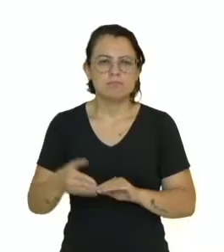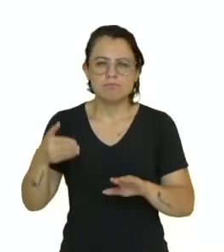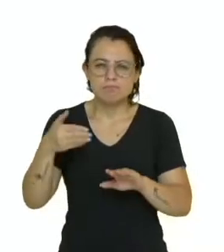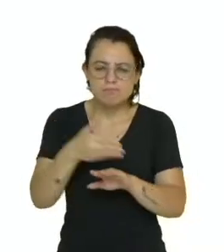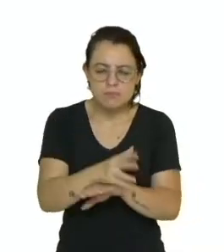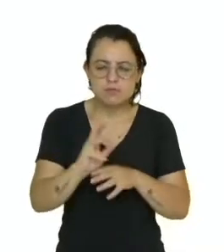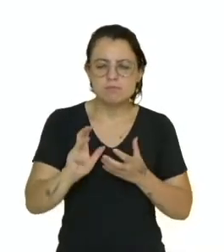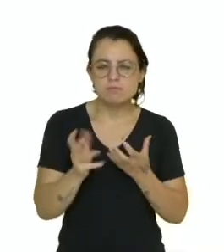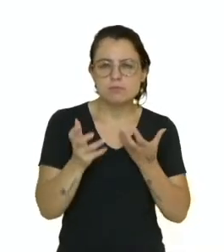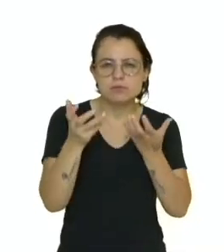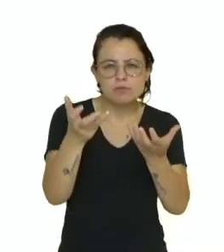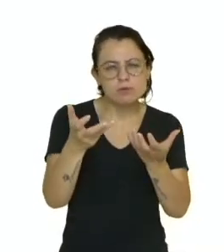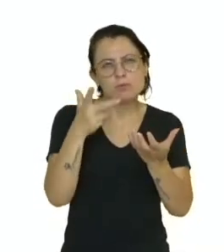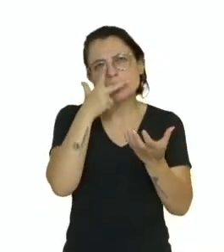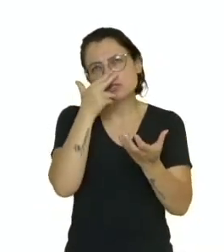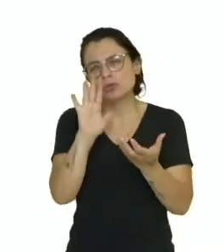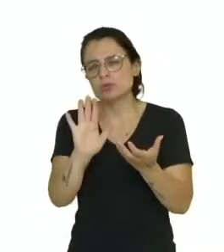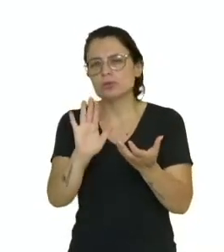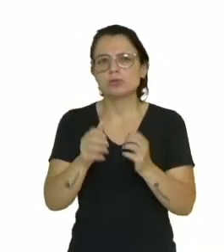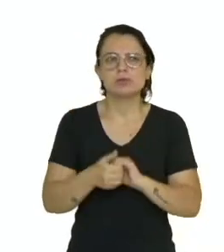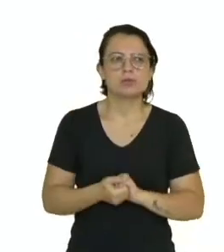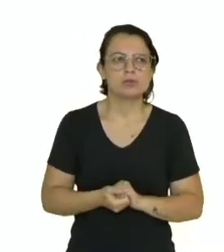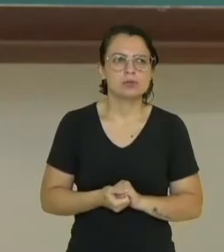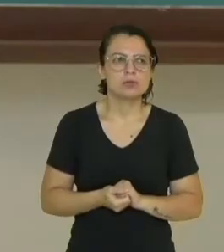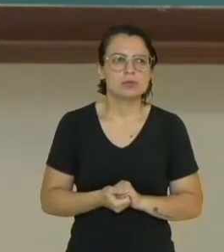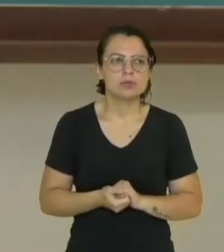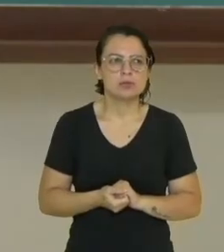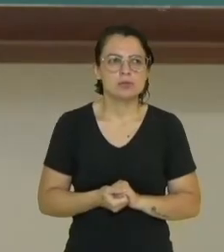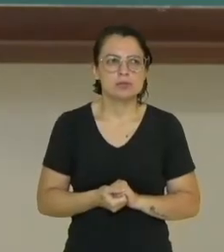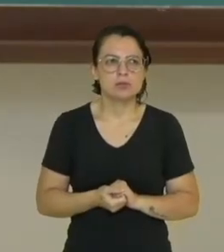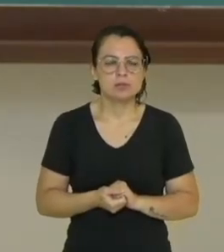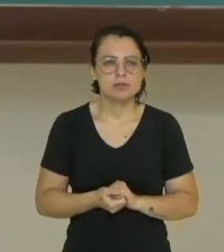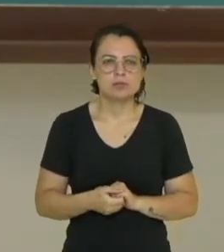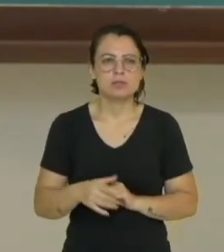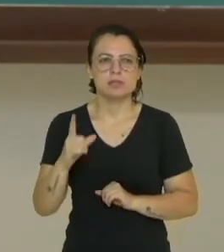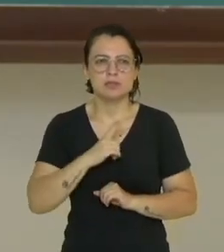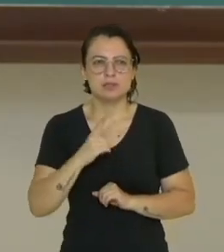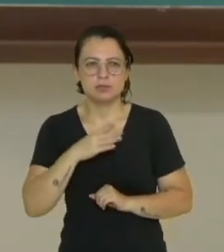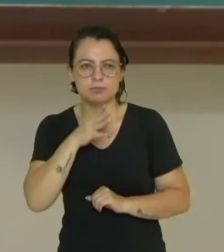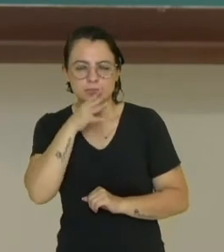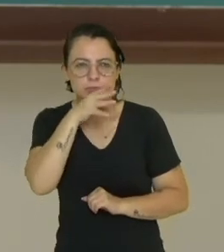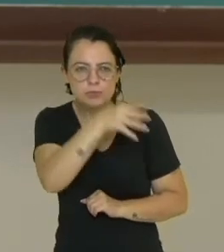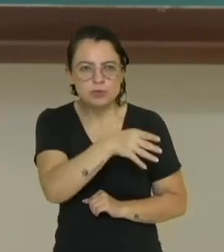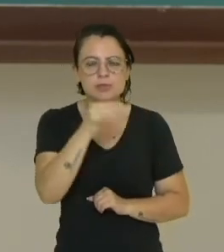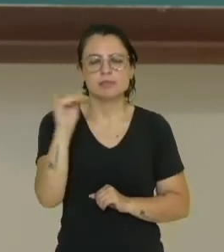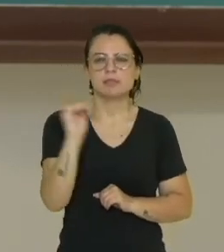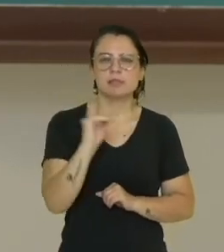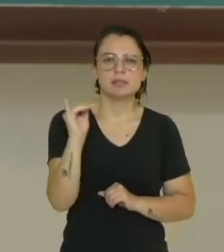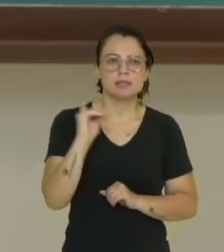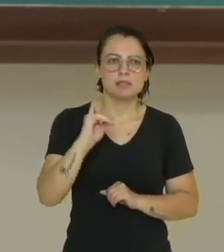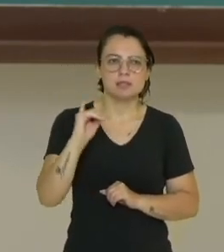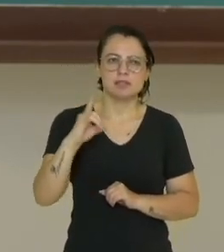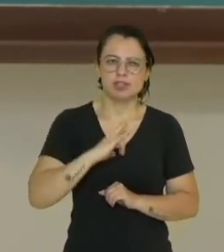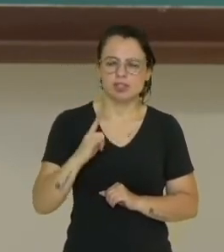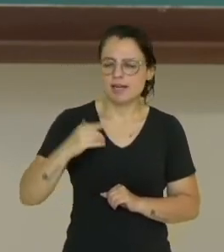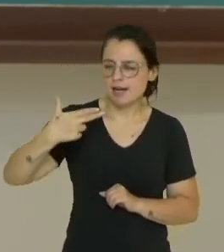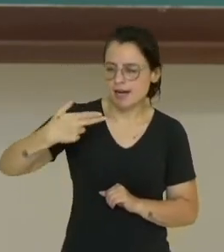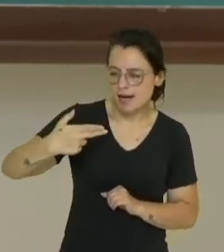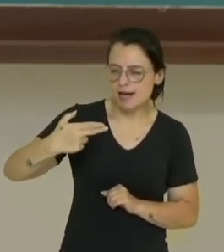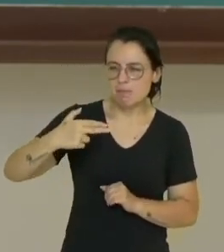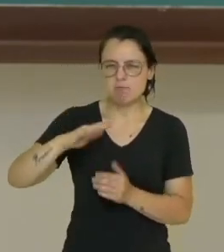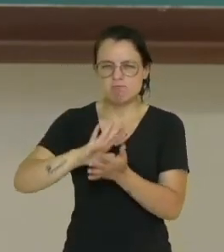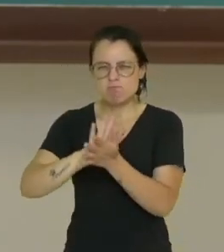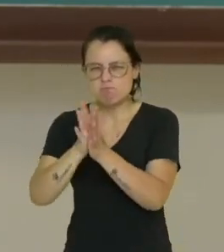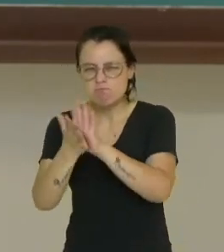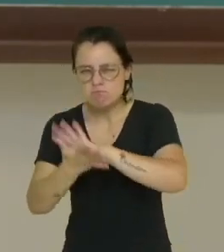motivada, segundo eles, porque havia acusações de que o Iraque tinha armas de destruição em